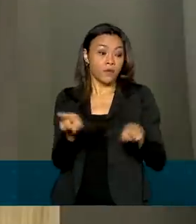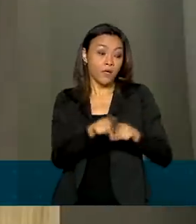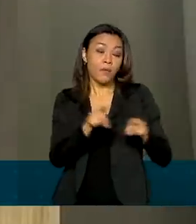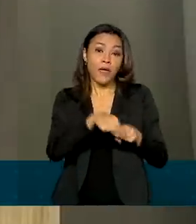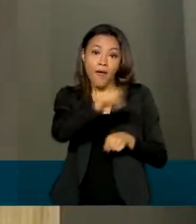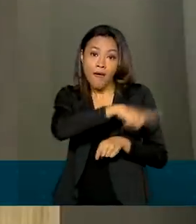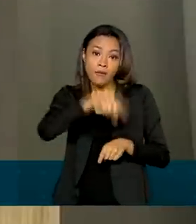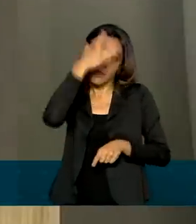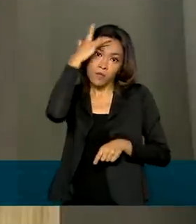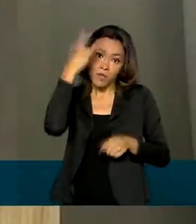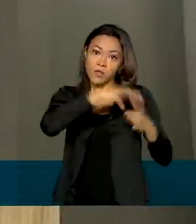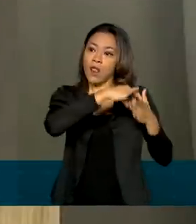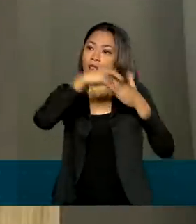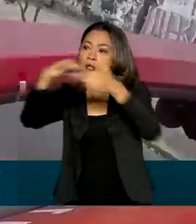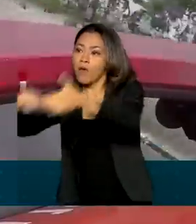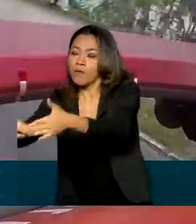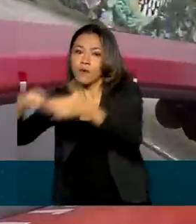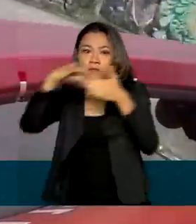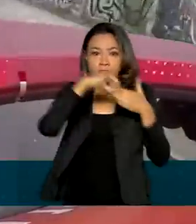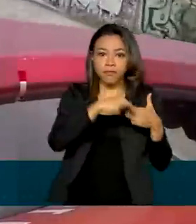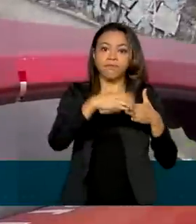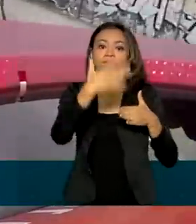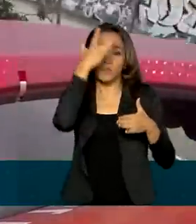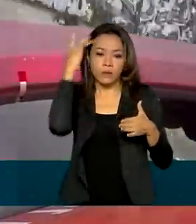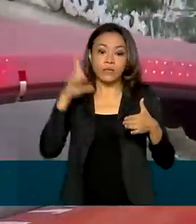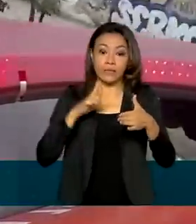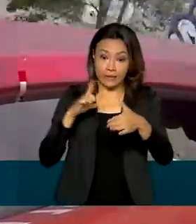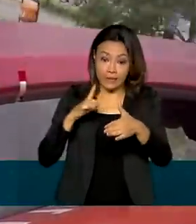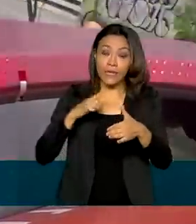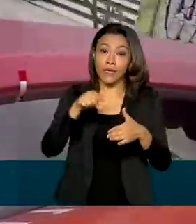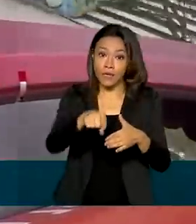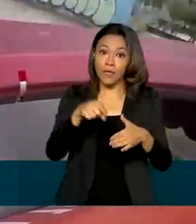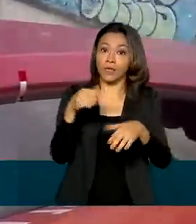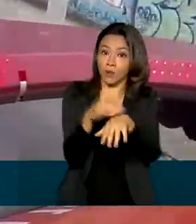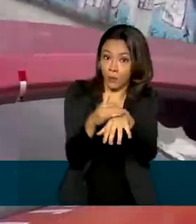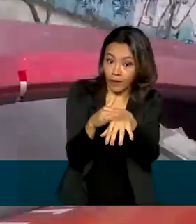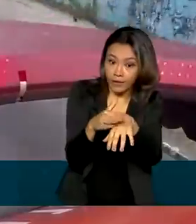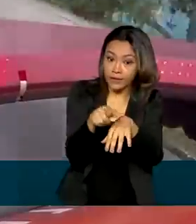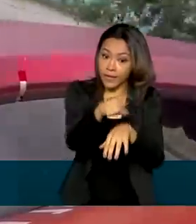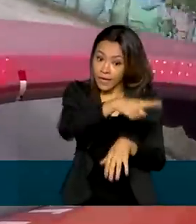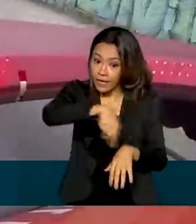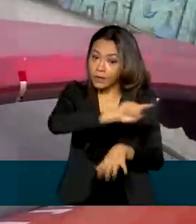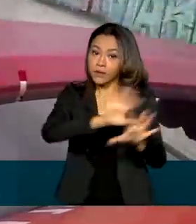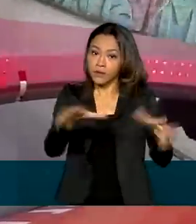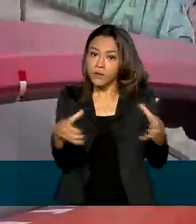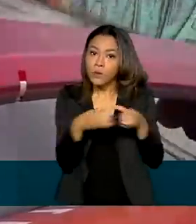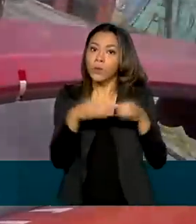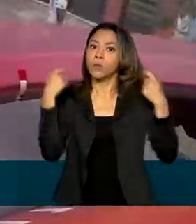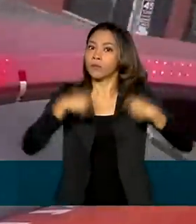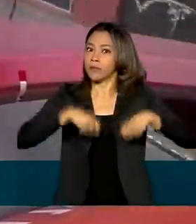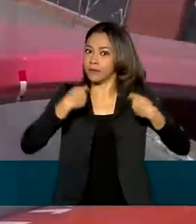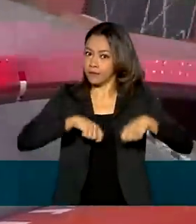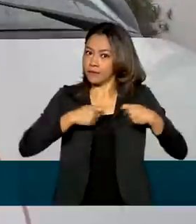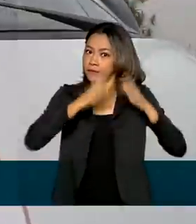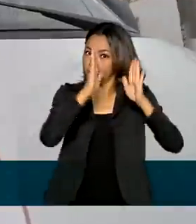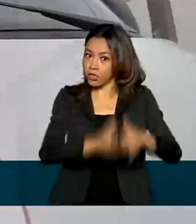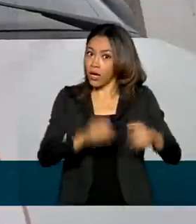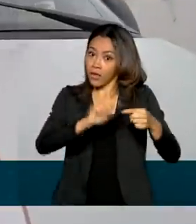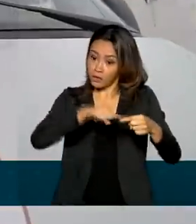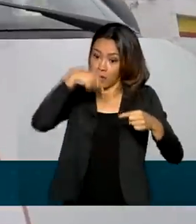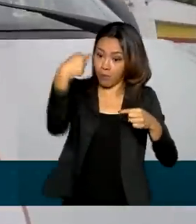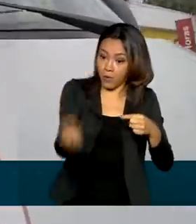pacientes com Covid-19. Alguns desses grupos precisam ser atendidos já na próxima